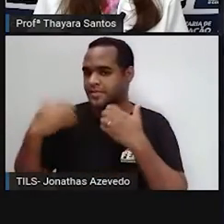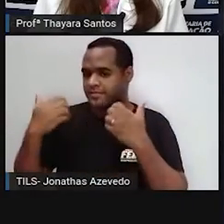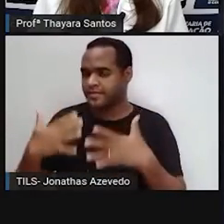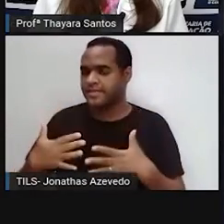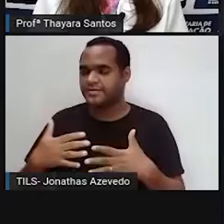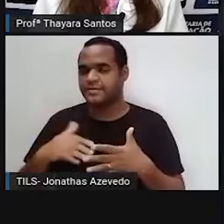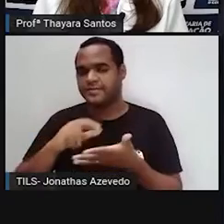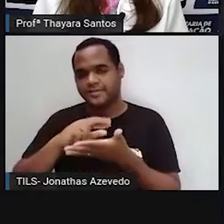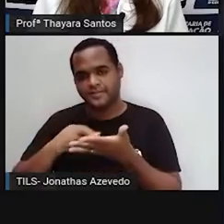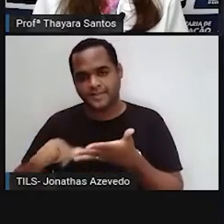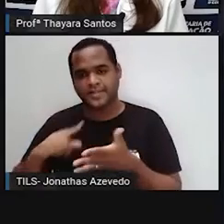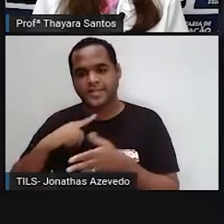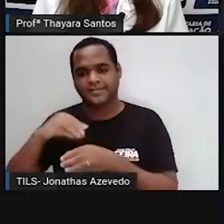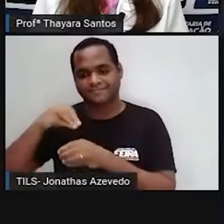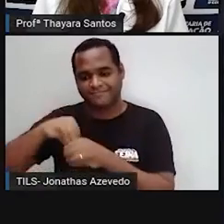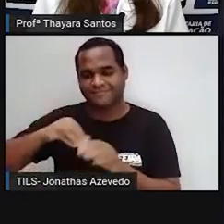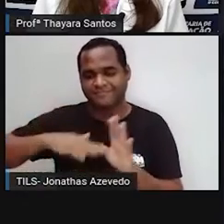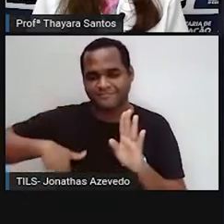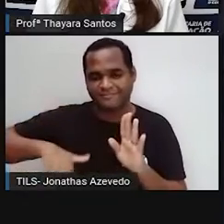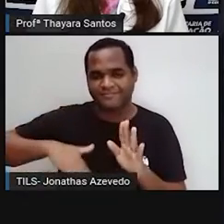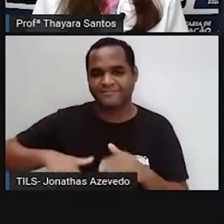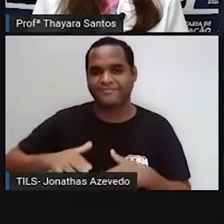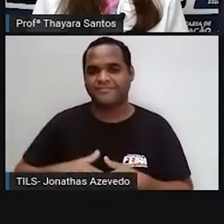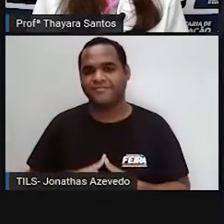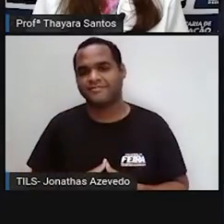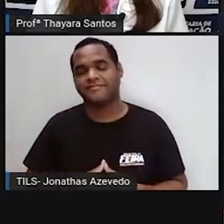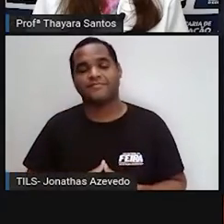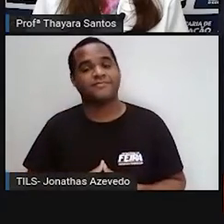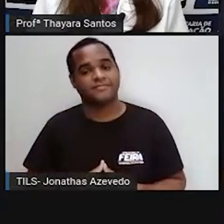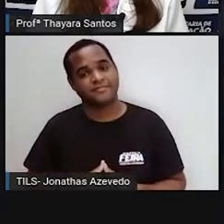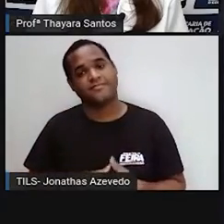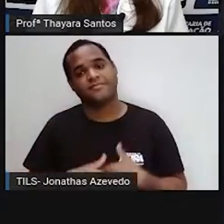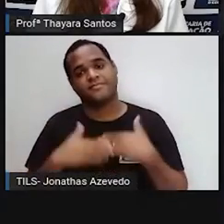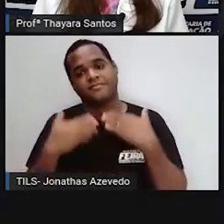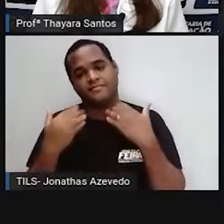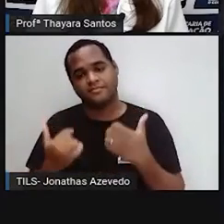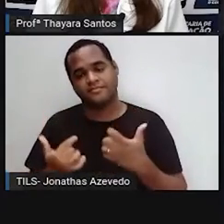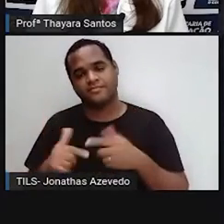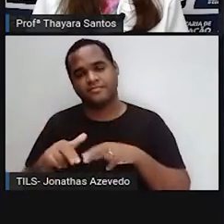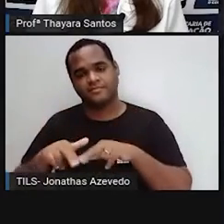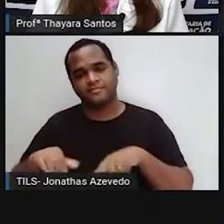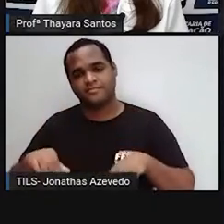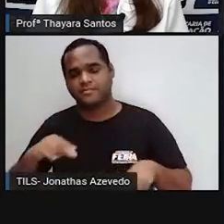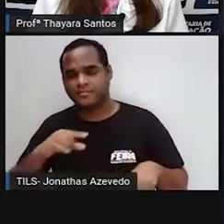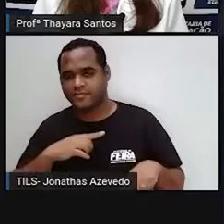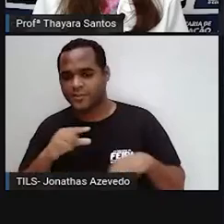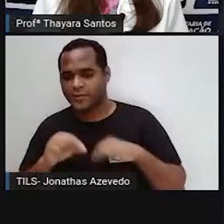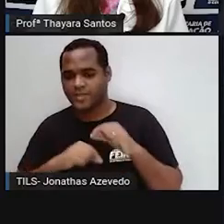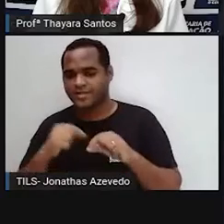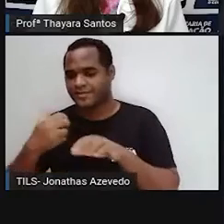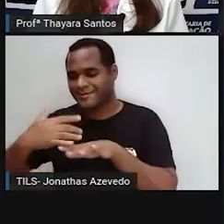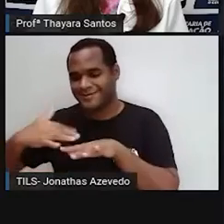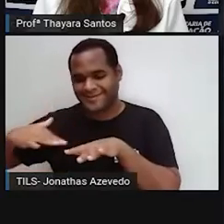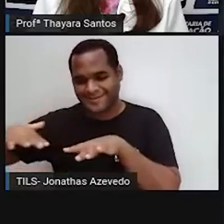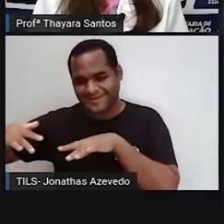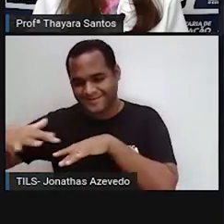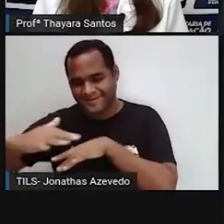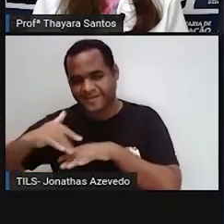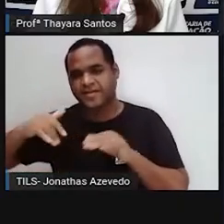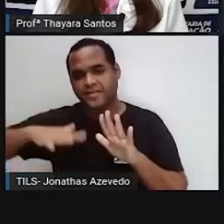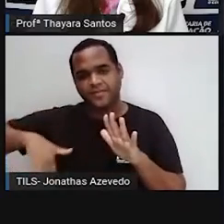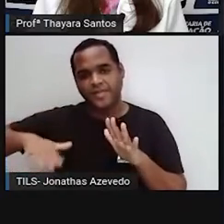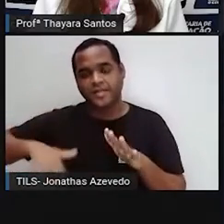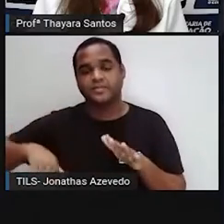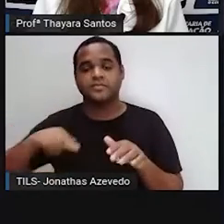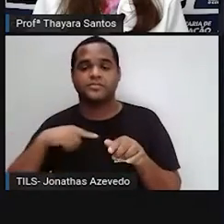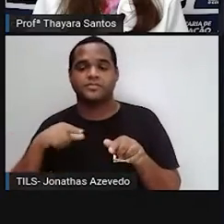do mar, né? Eu falei do aumento do nível do mar. Isso para a região costeira é problemático